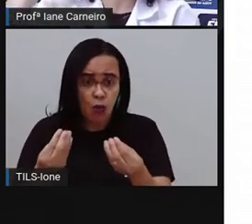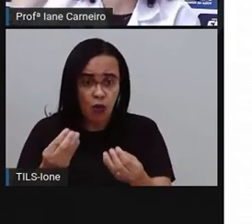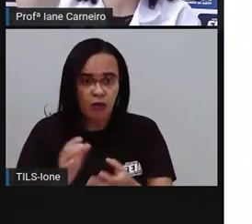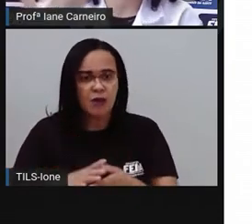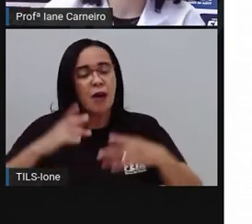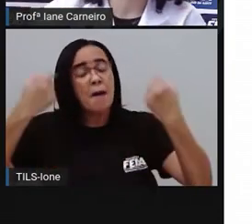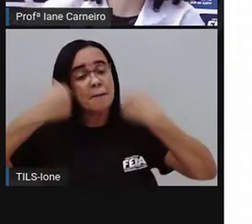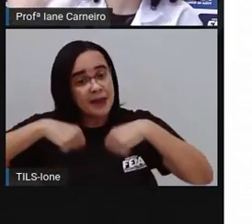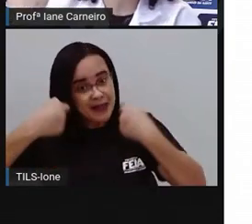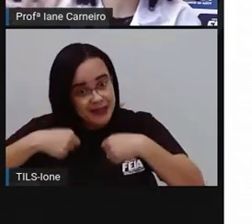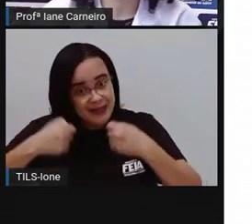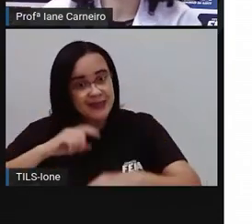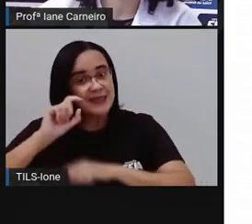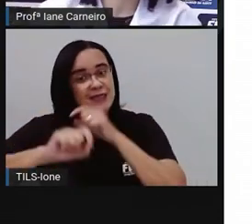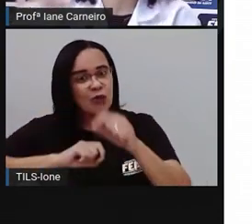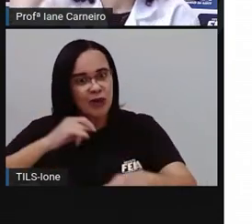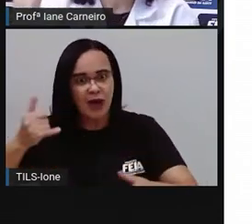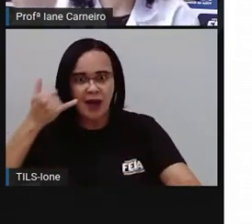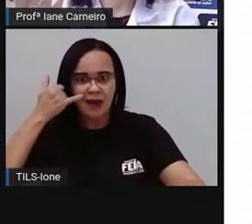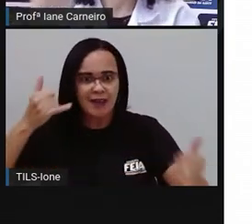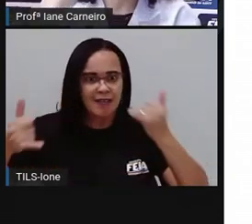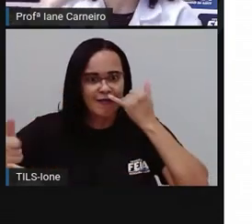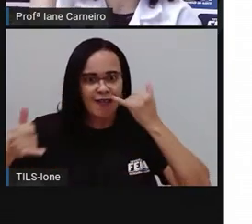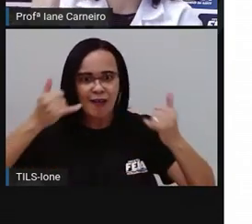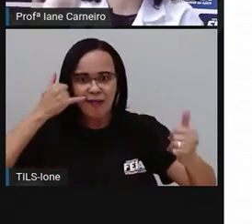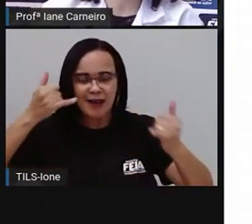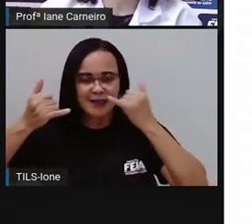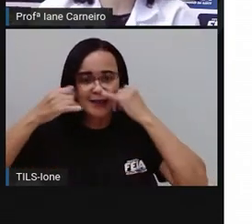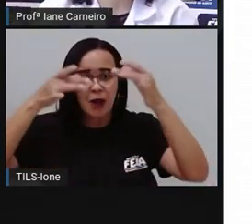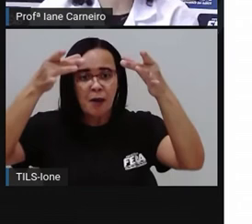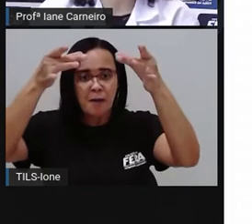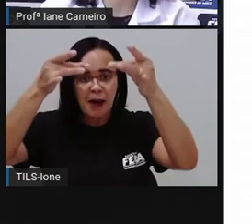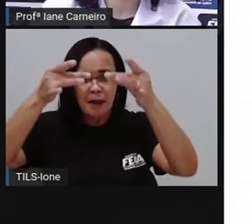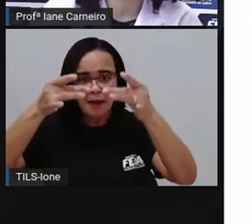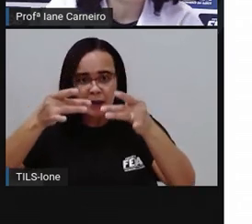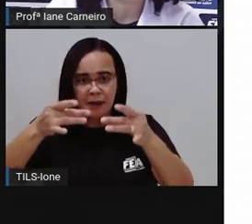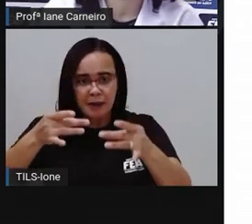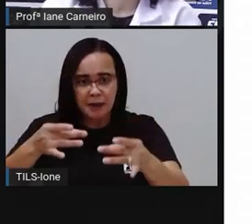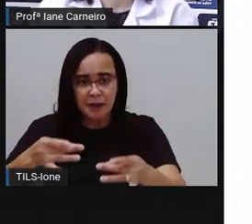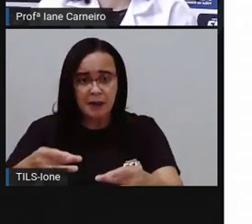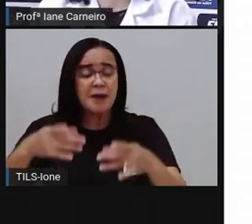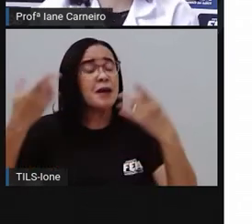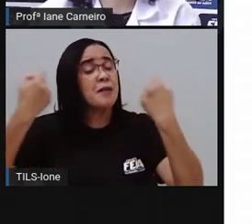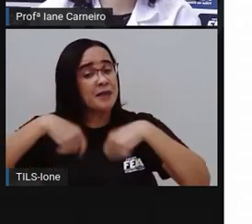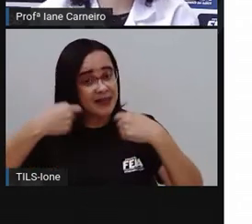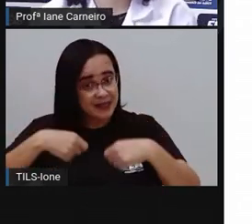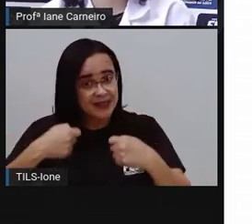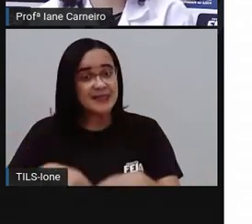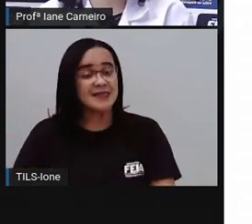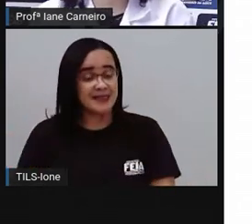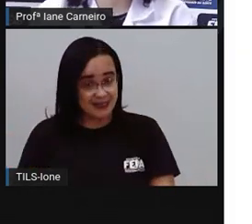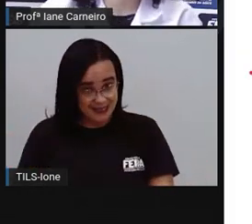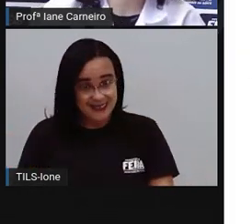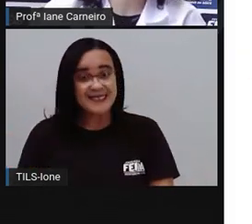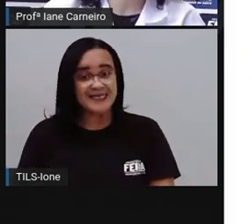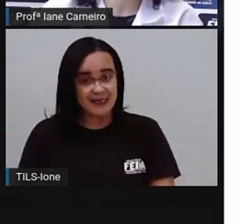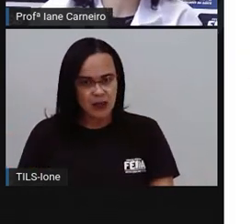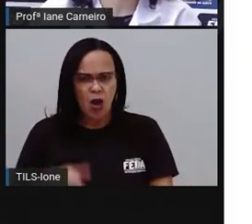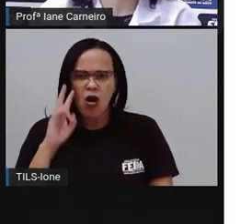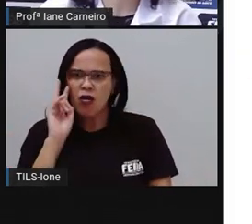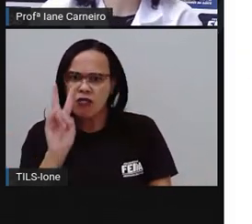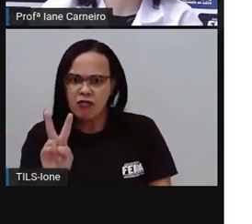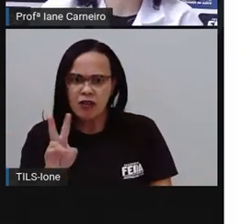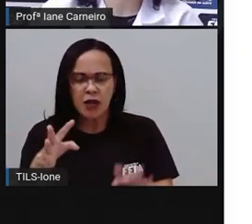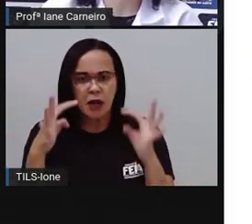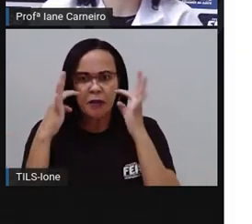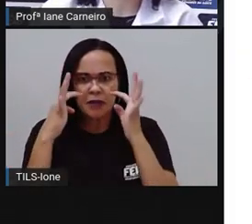acrescentar outras informações a essa carta, esse bilhete. Então, eu preciso dizer, olha, Dani, segue o meu endereço.